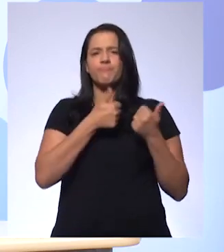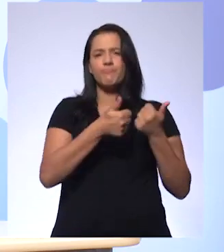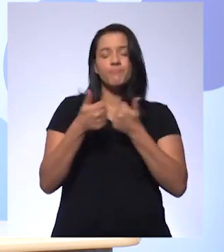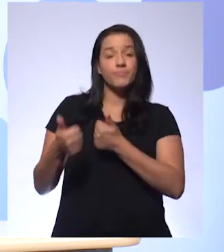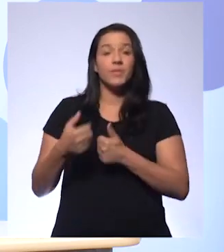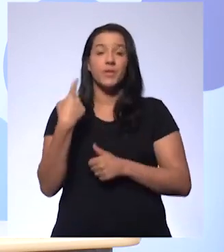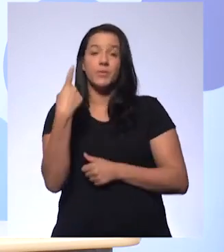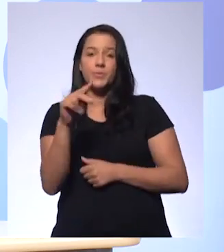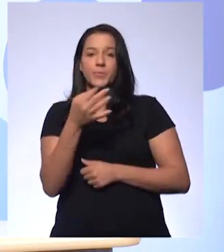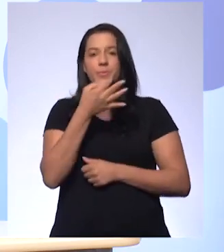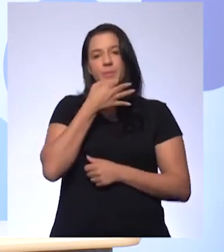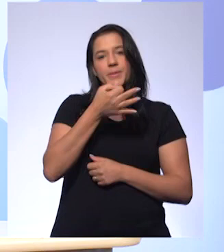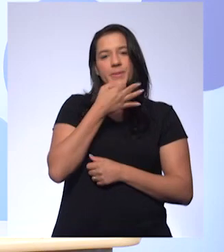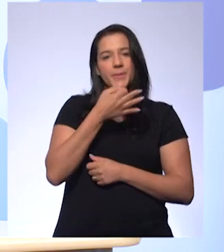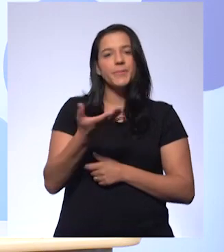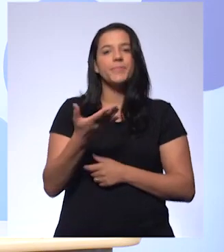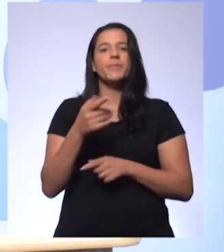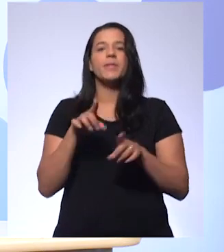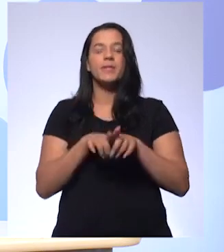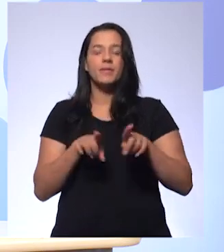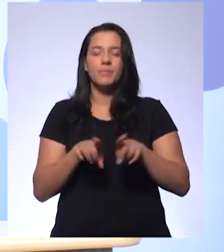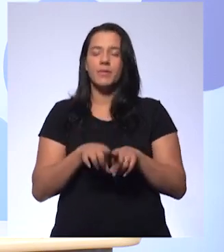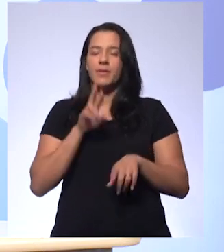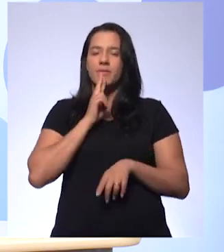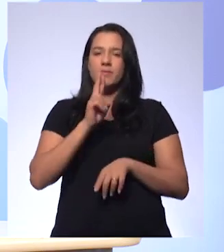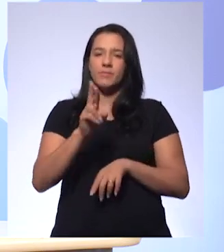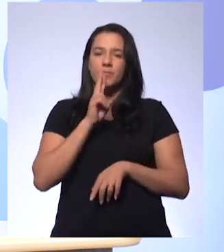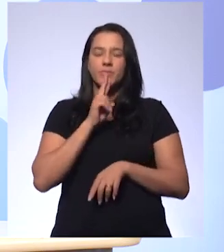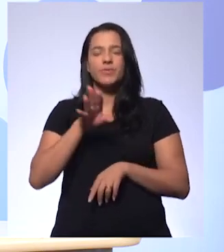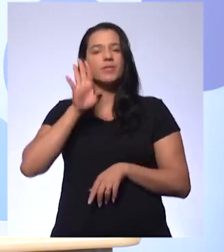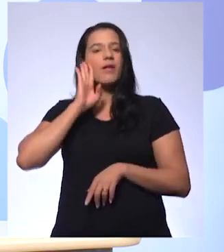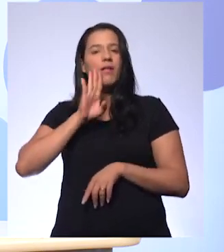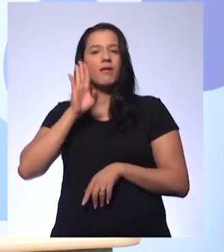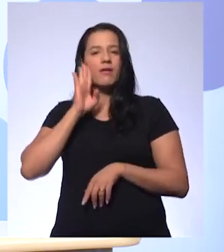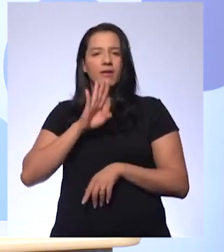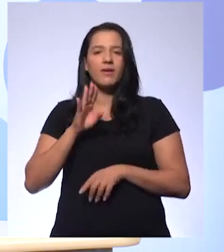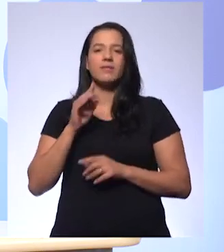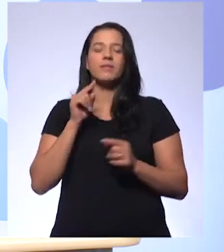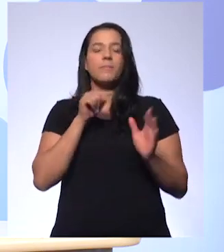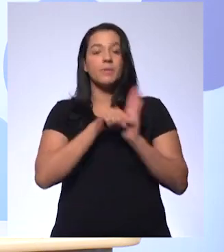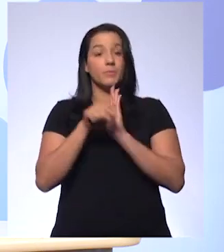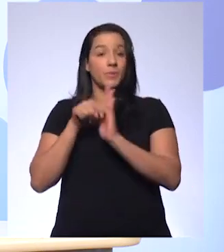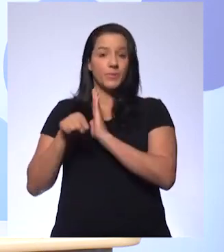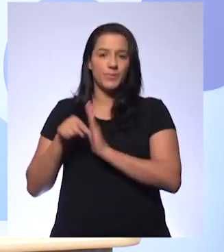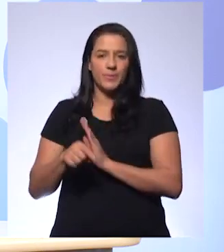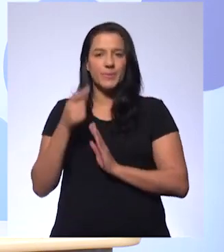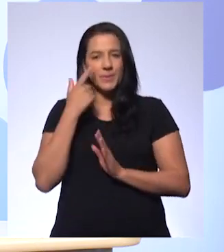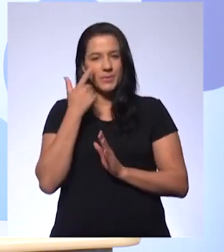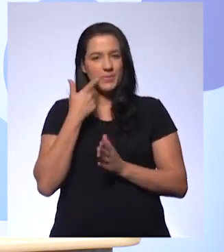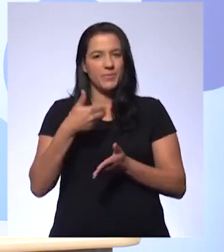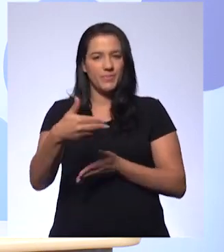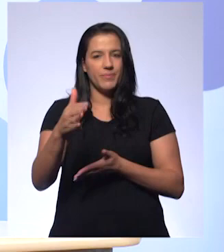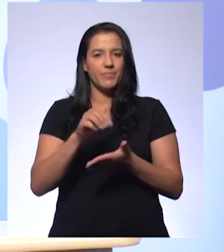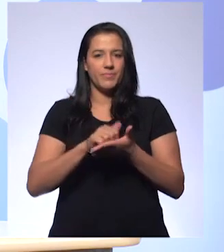hipóteses aí e possíveis respostas bem legais para as perguntas que a gente formulou aí.